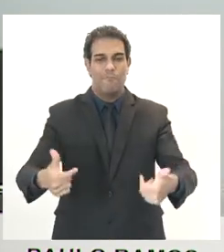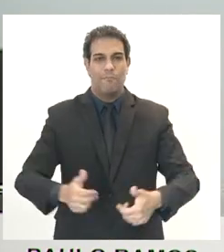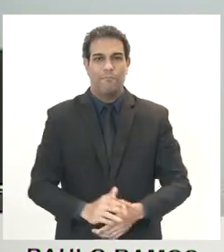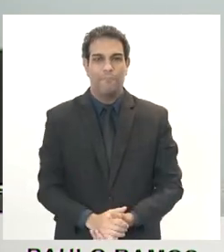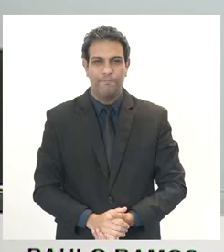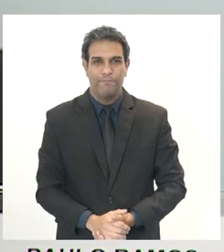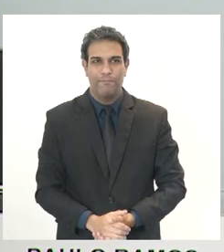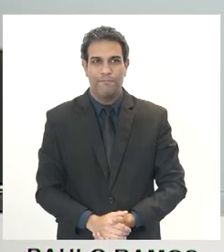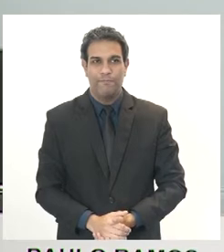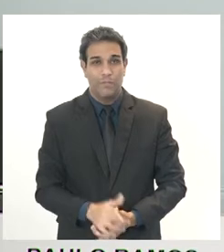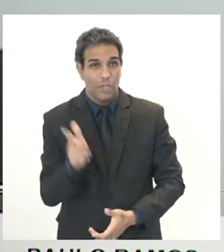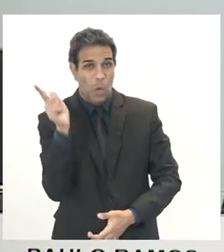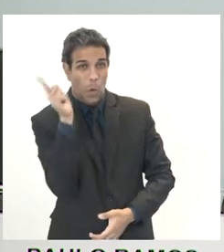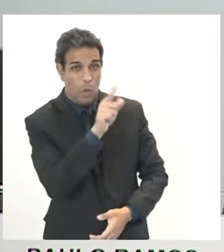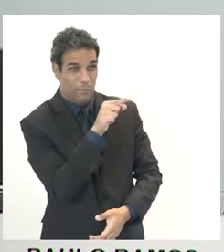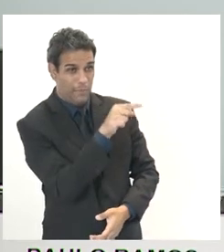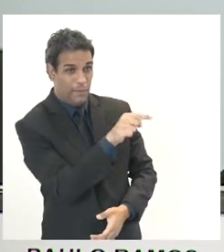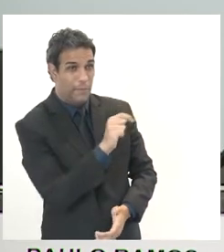Conseguiu?